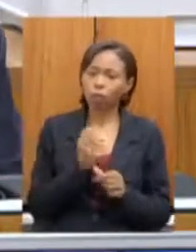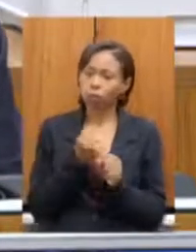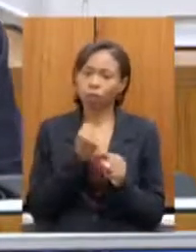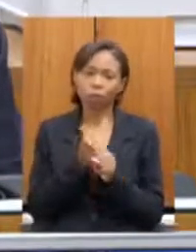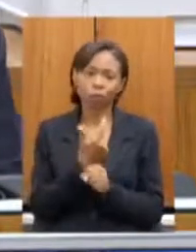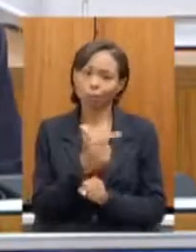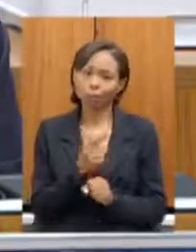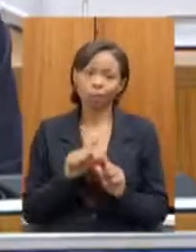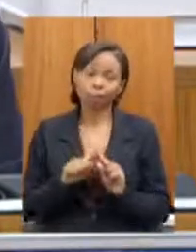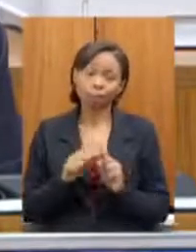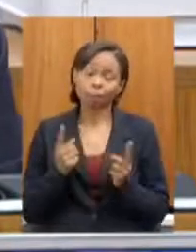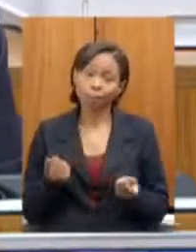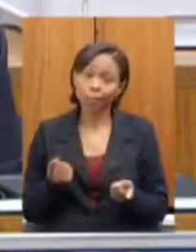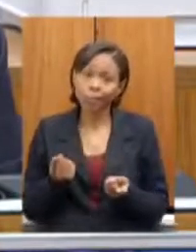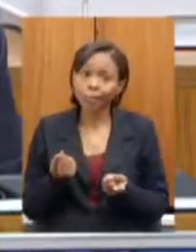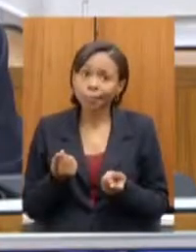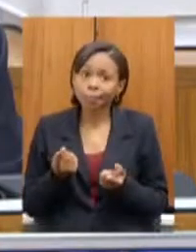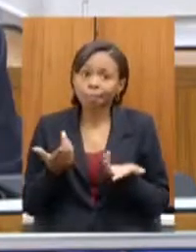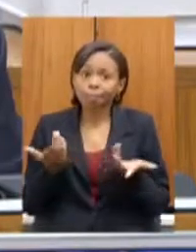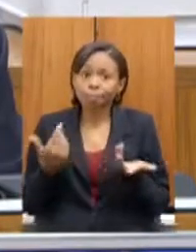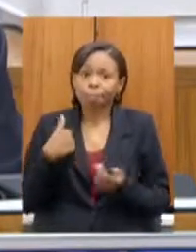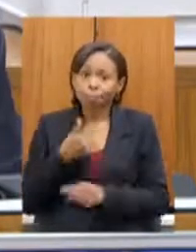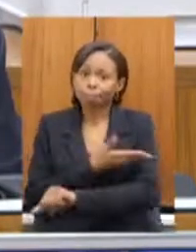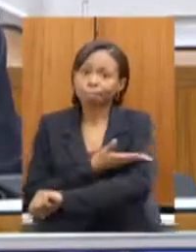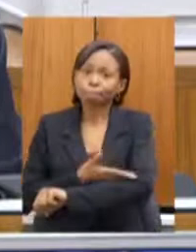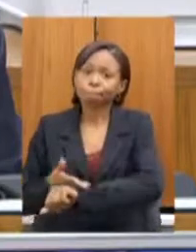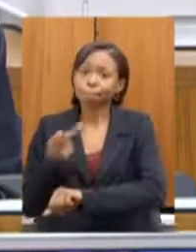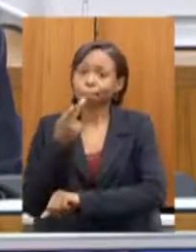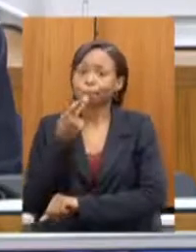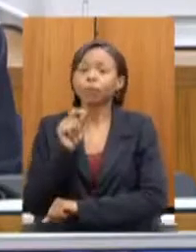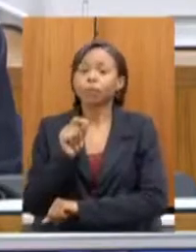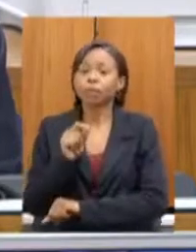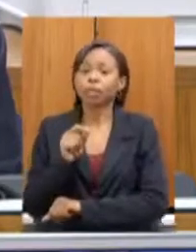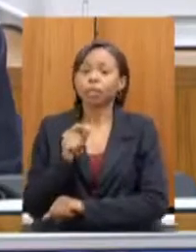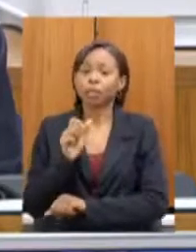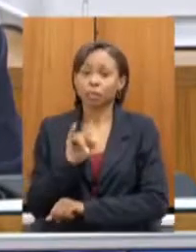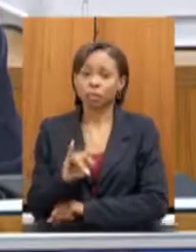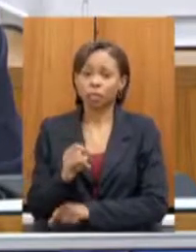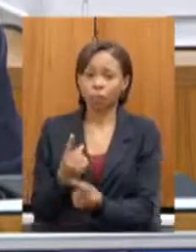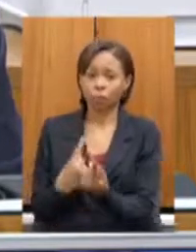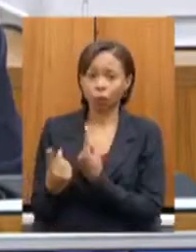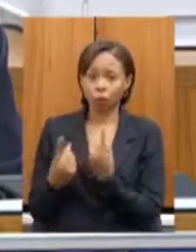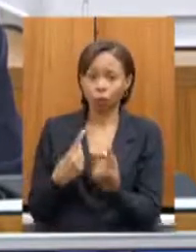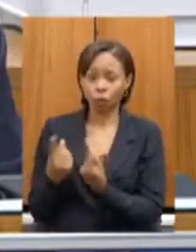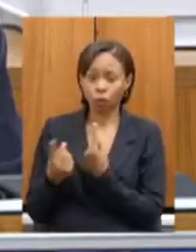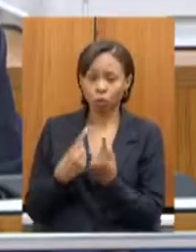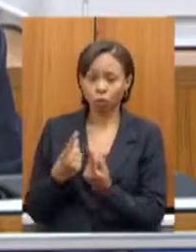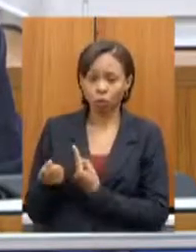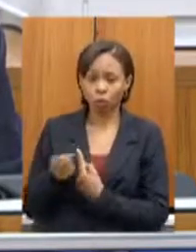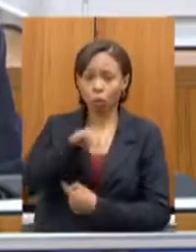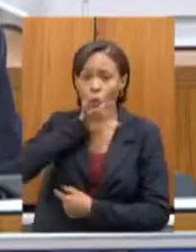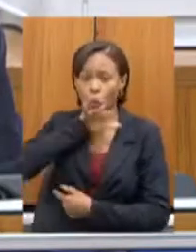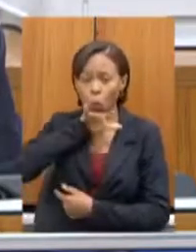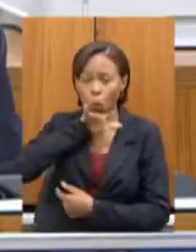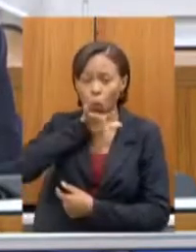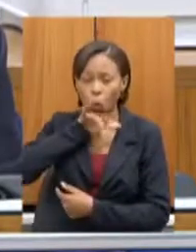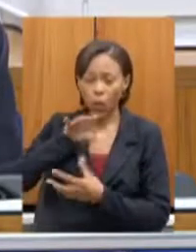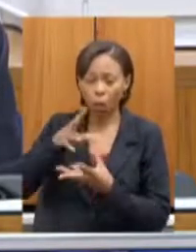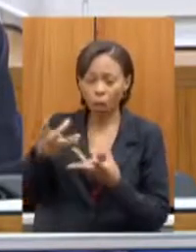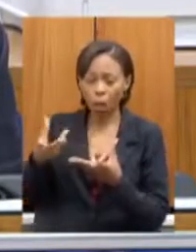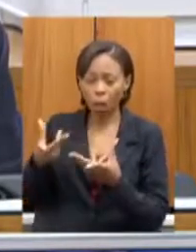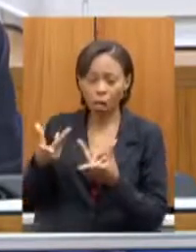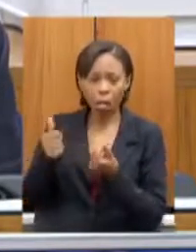mas eu costumo dizer deputado que uma rodovia em má qualidade ela é mais cara do que uma rodovia pedagiada